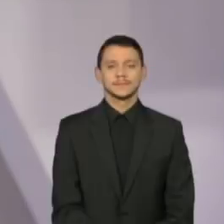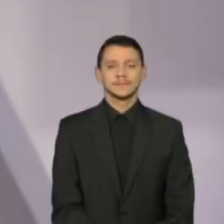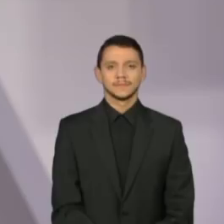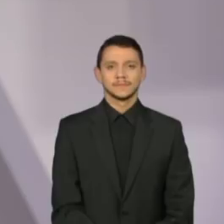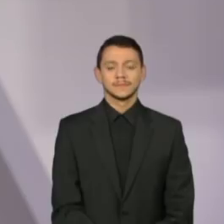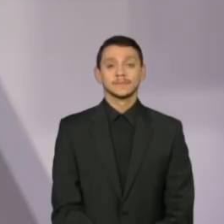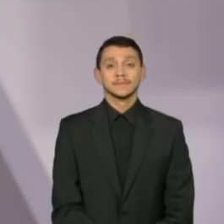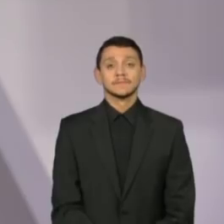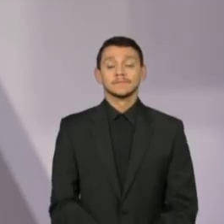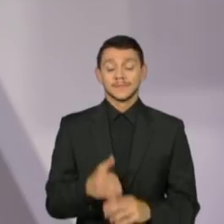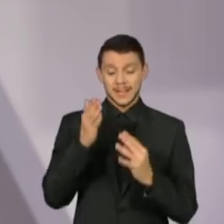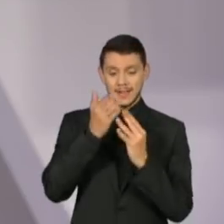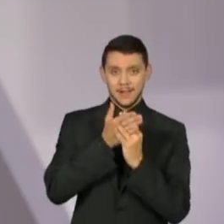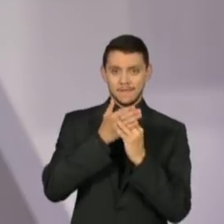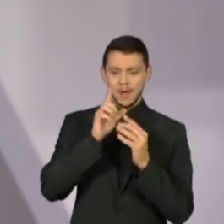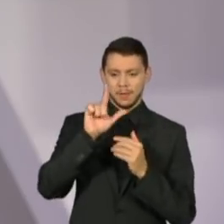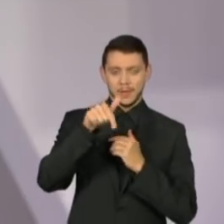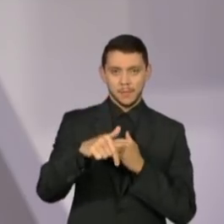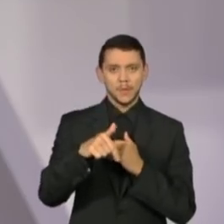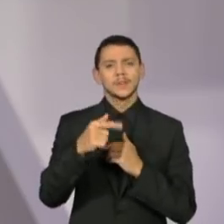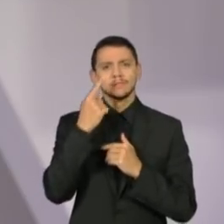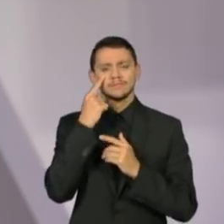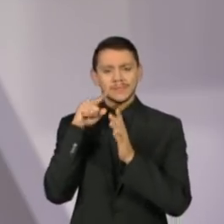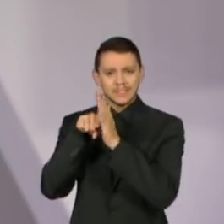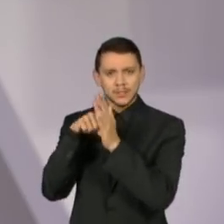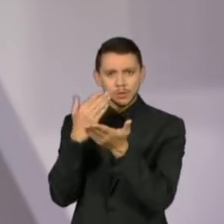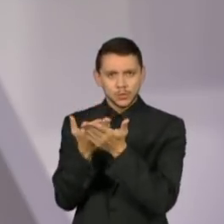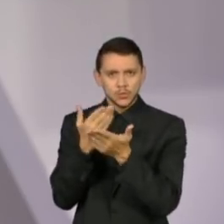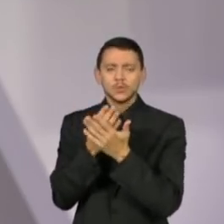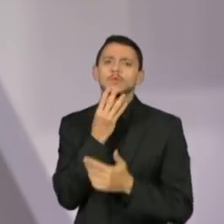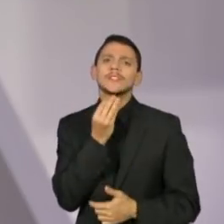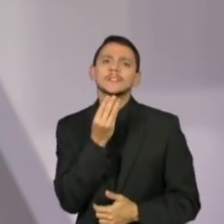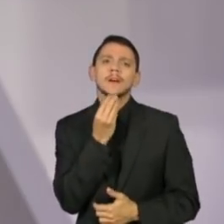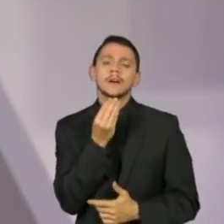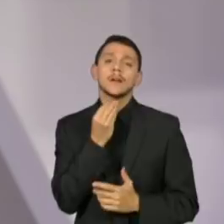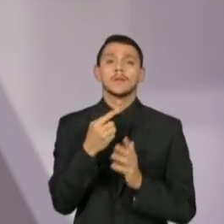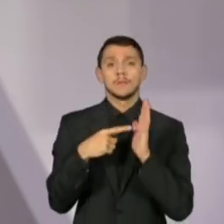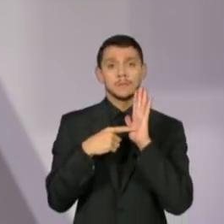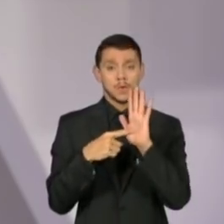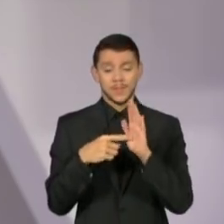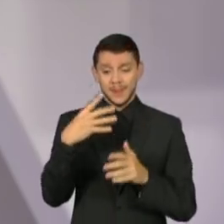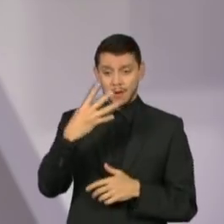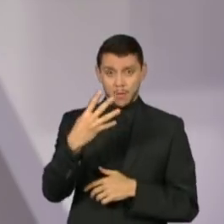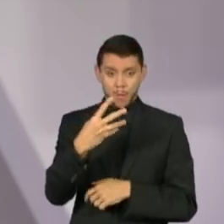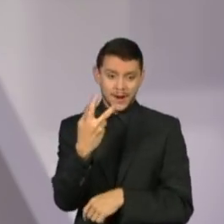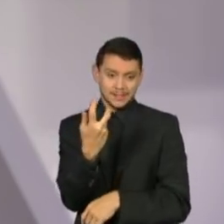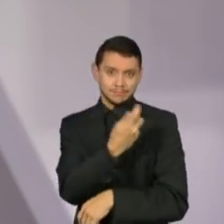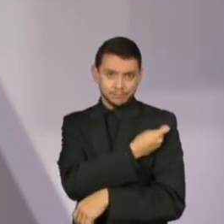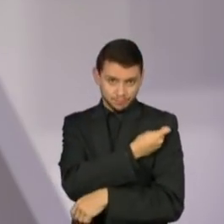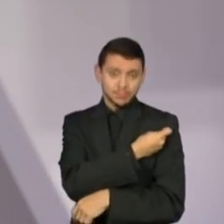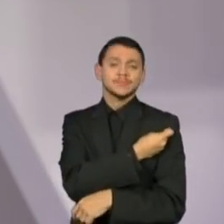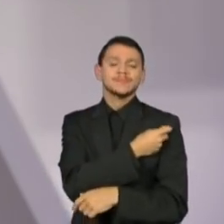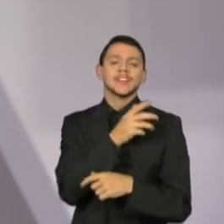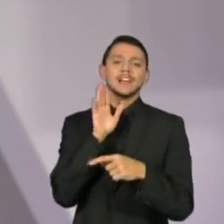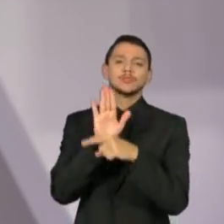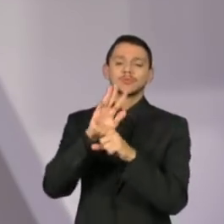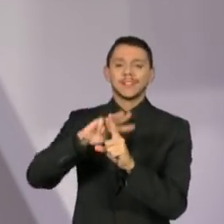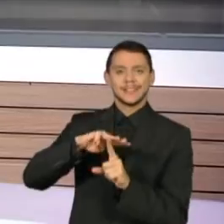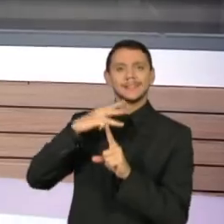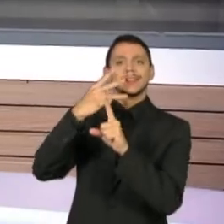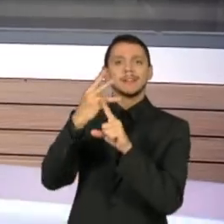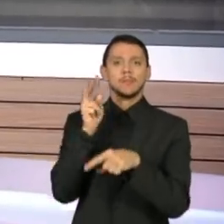E depois do intervalo, estudo em Israel indica que quarta dose em idosos triplica a proteção.